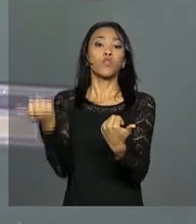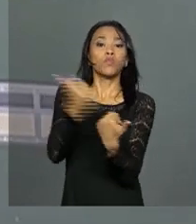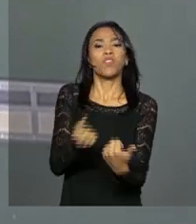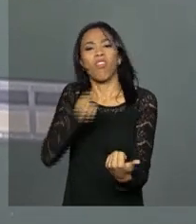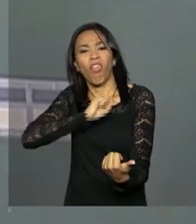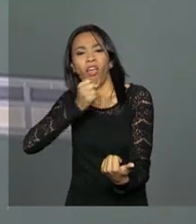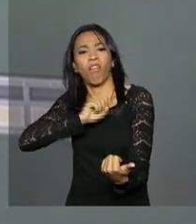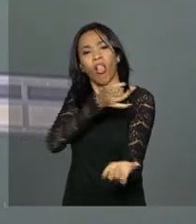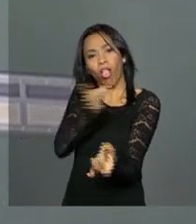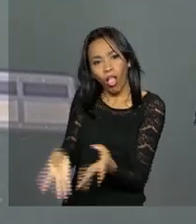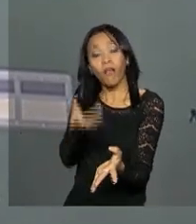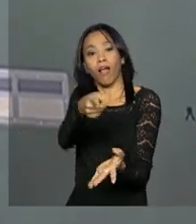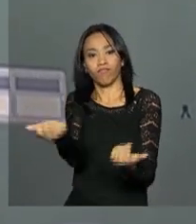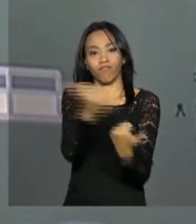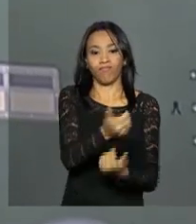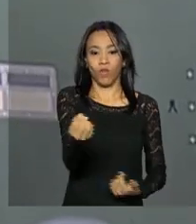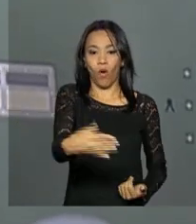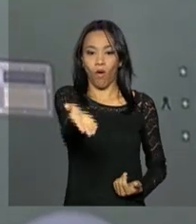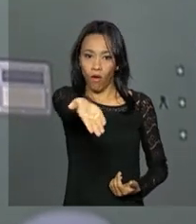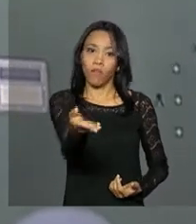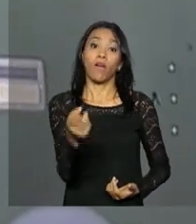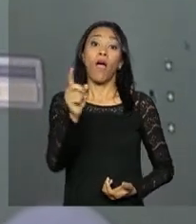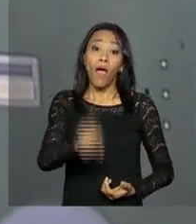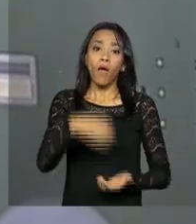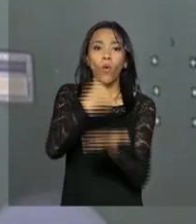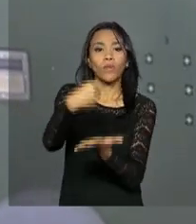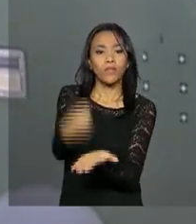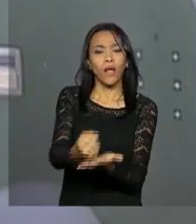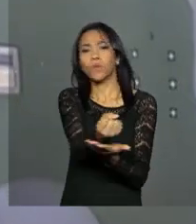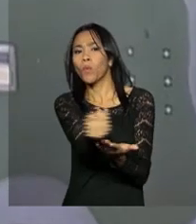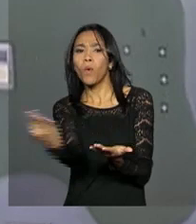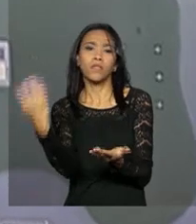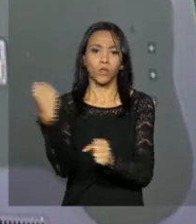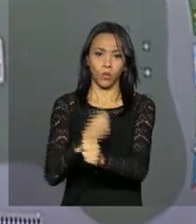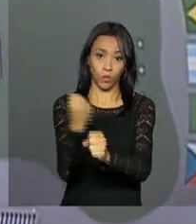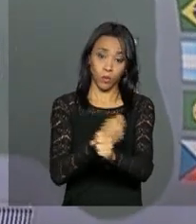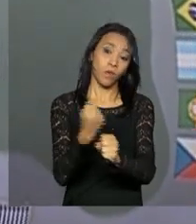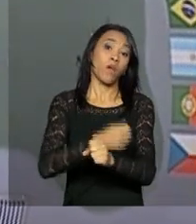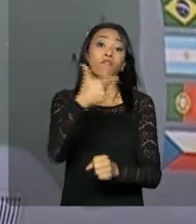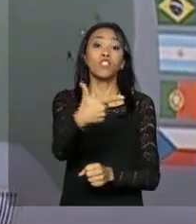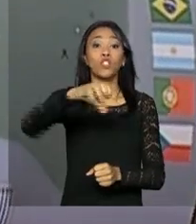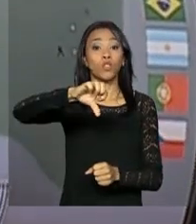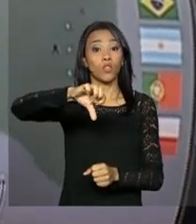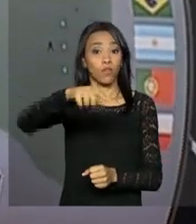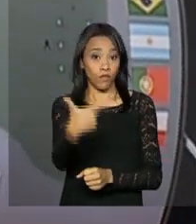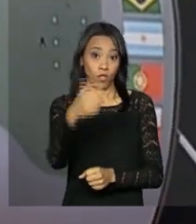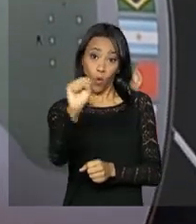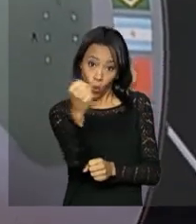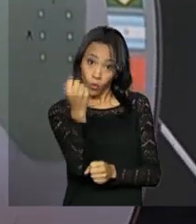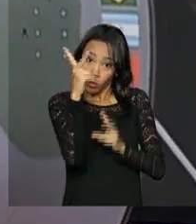aeronaves cargueiras. O contrato com a Embraer prevê a construção de 28 aeronaves do tipo KC